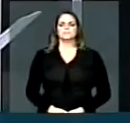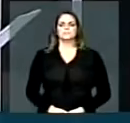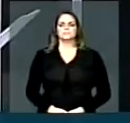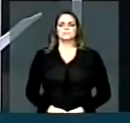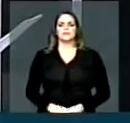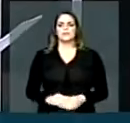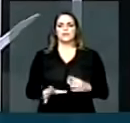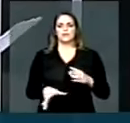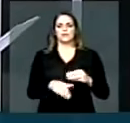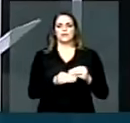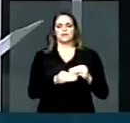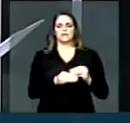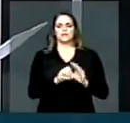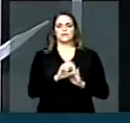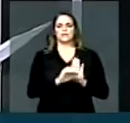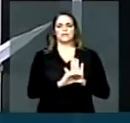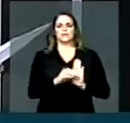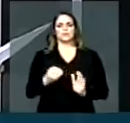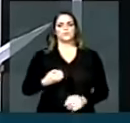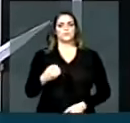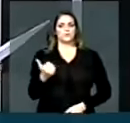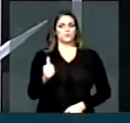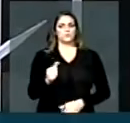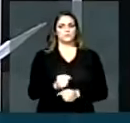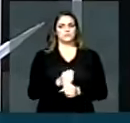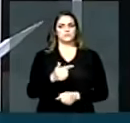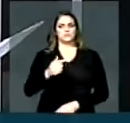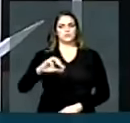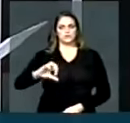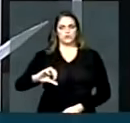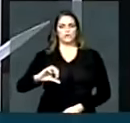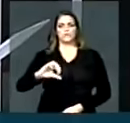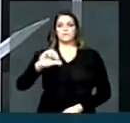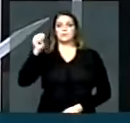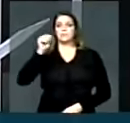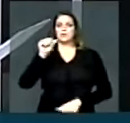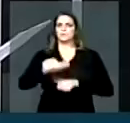Constitucional nº 11, de 79, e daí por diante.